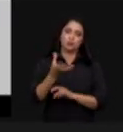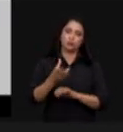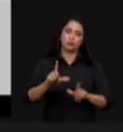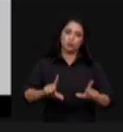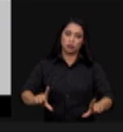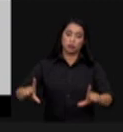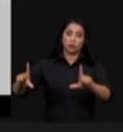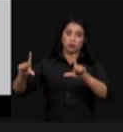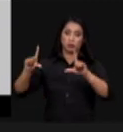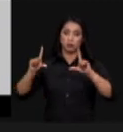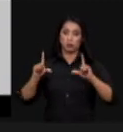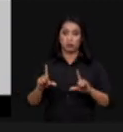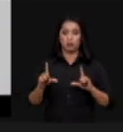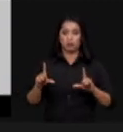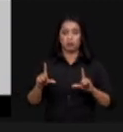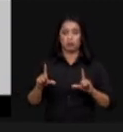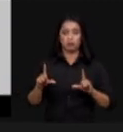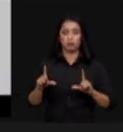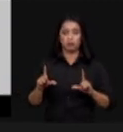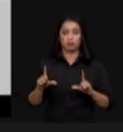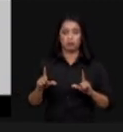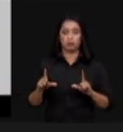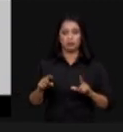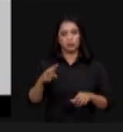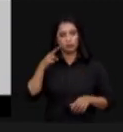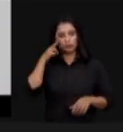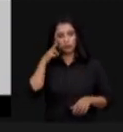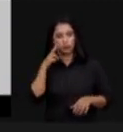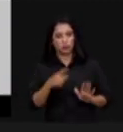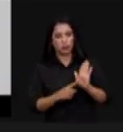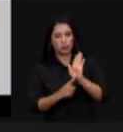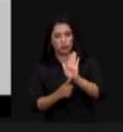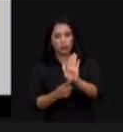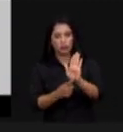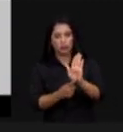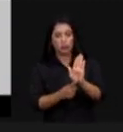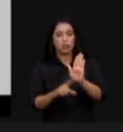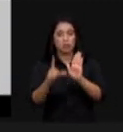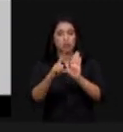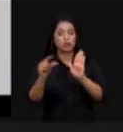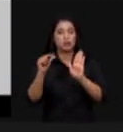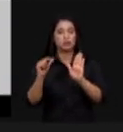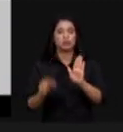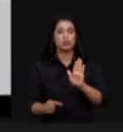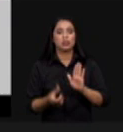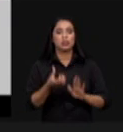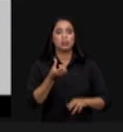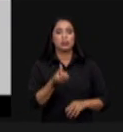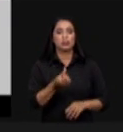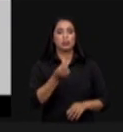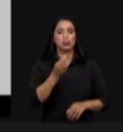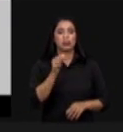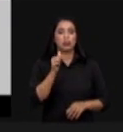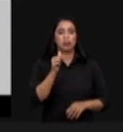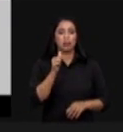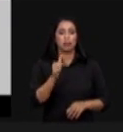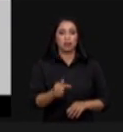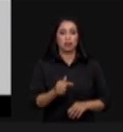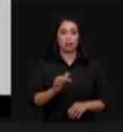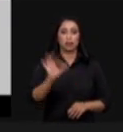slide que todos podem ver uma pequena demonstração disso e o destaque para o 67%